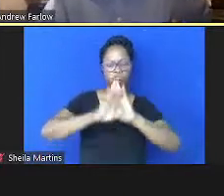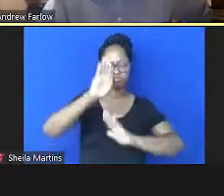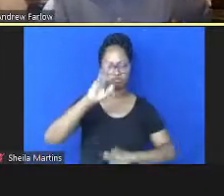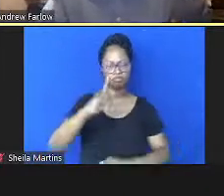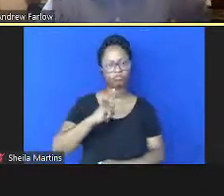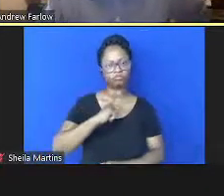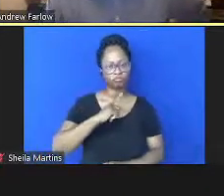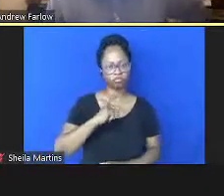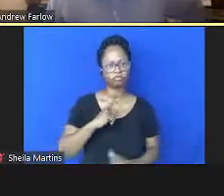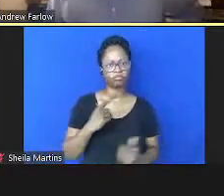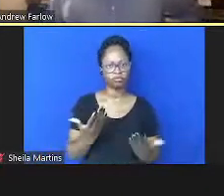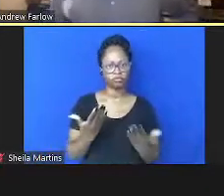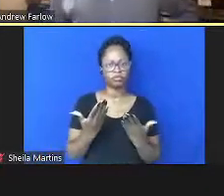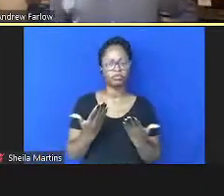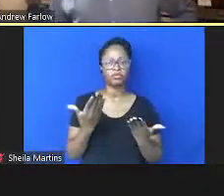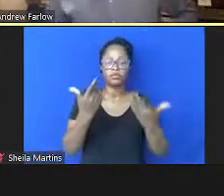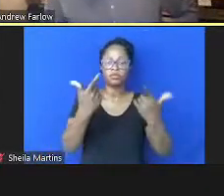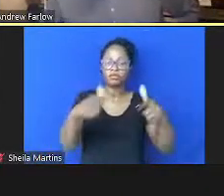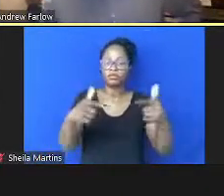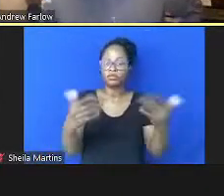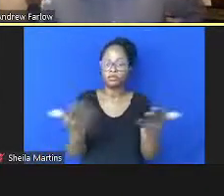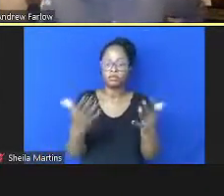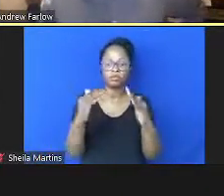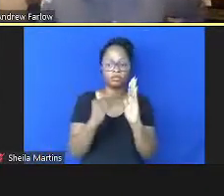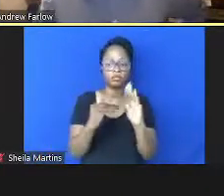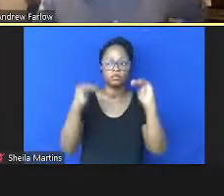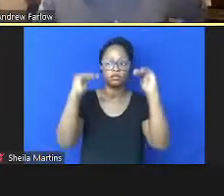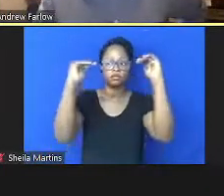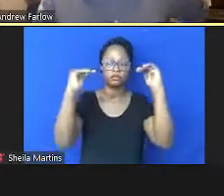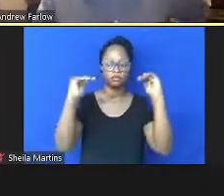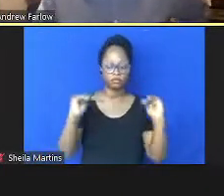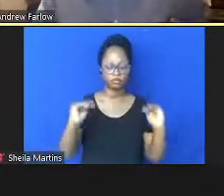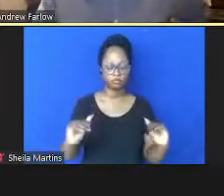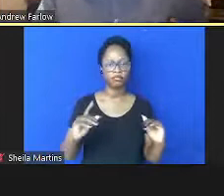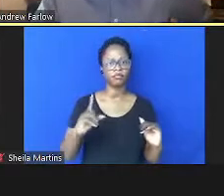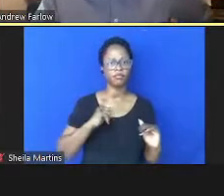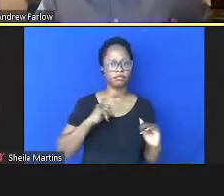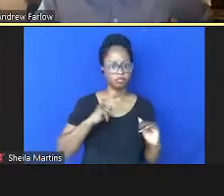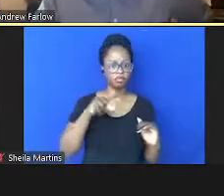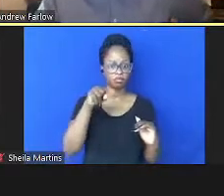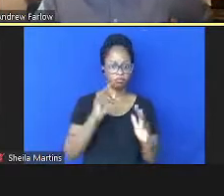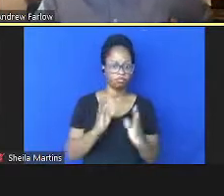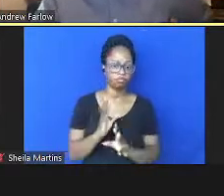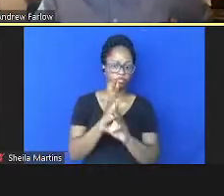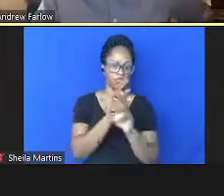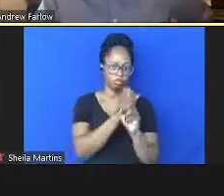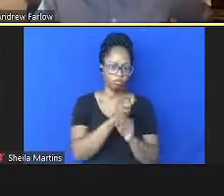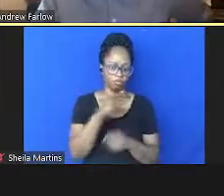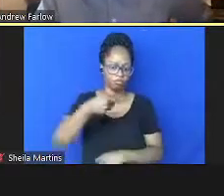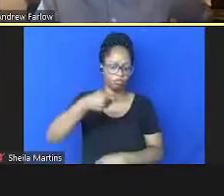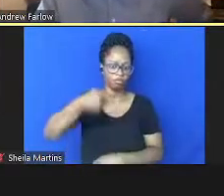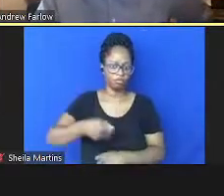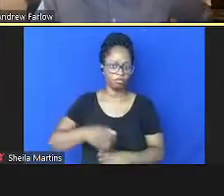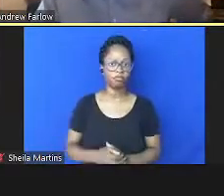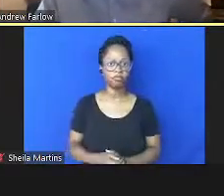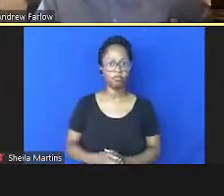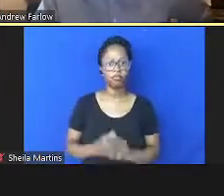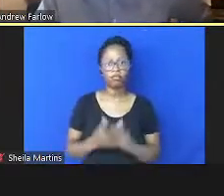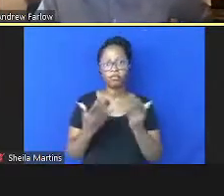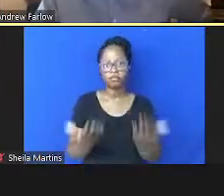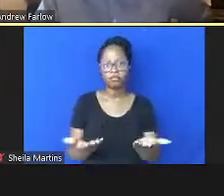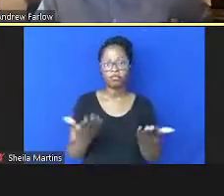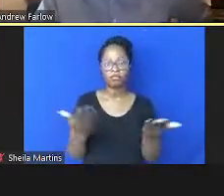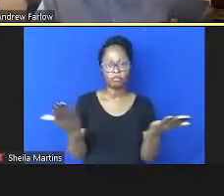antes não estão agora no alto nesse índice de rigor então nesse meu